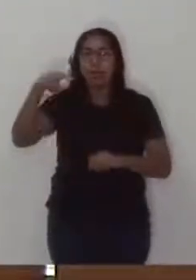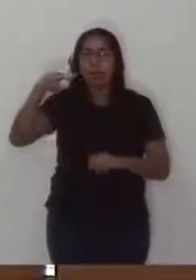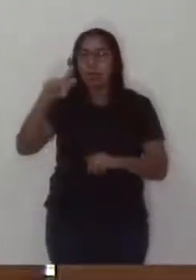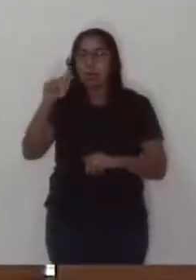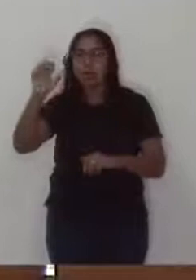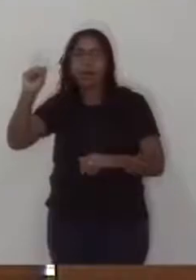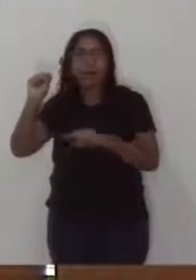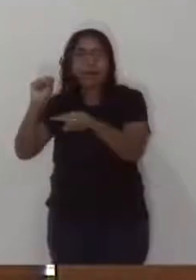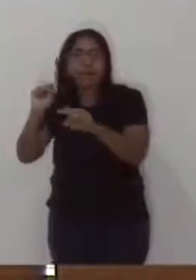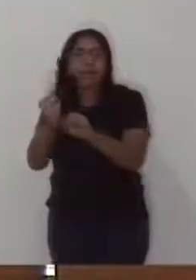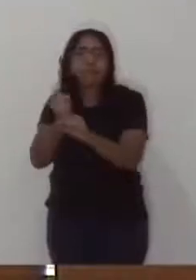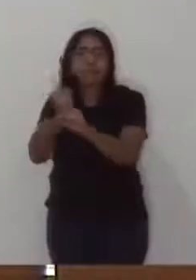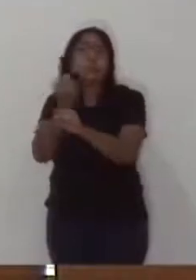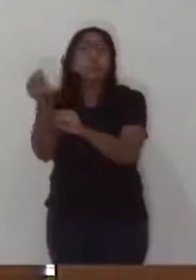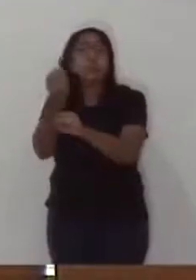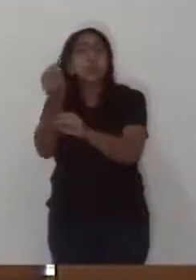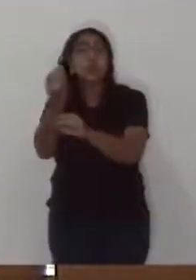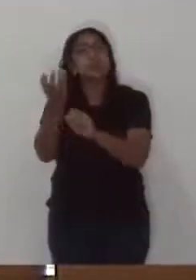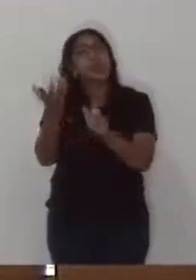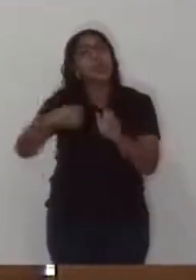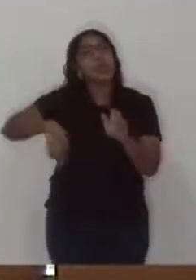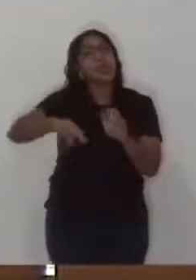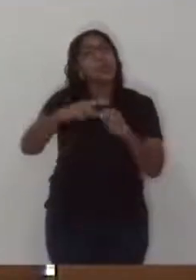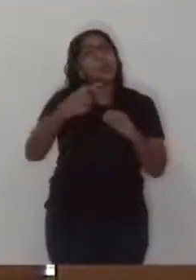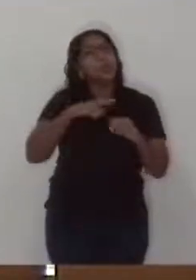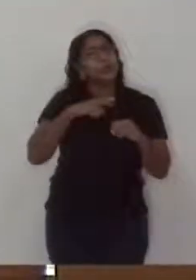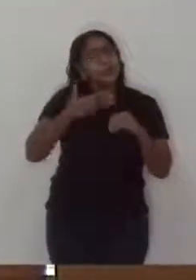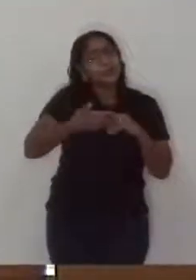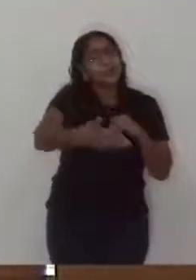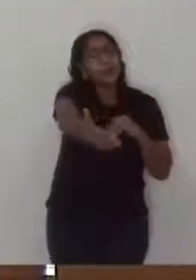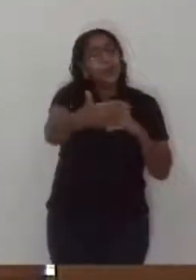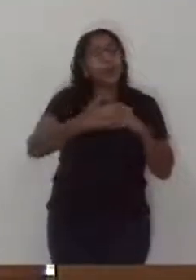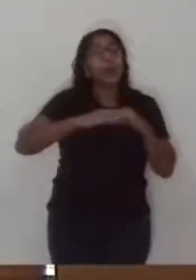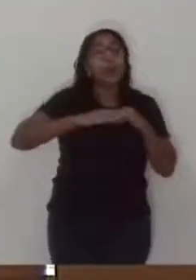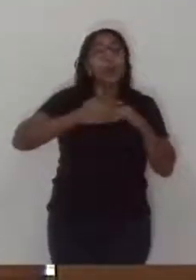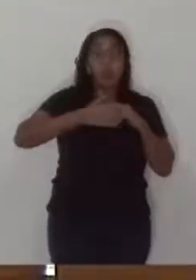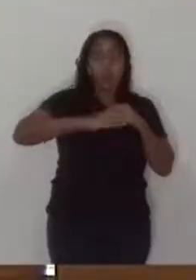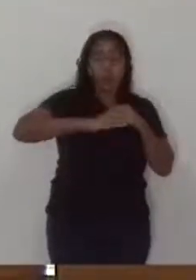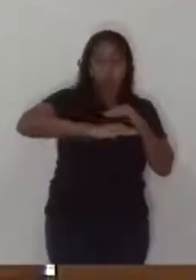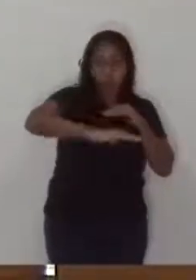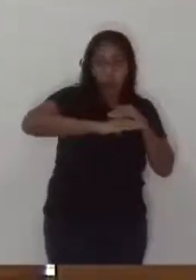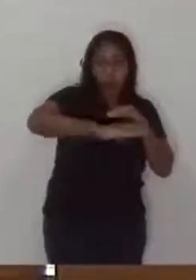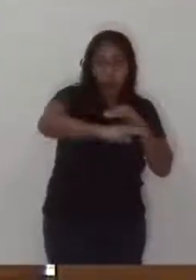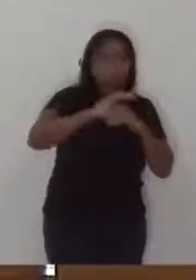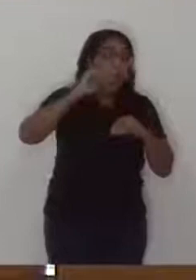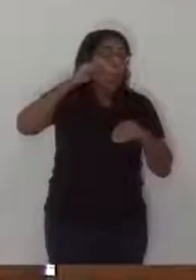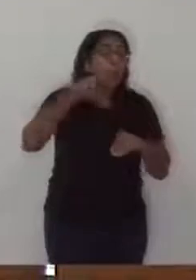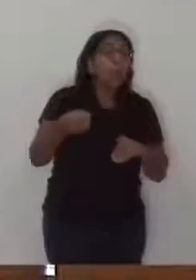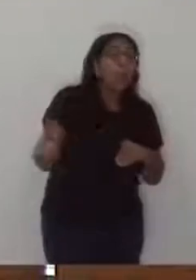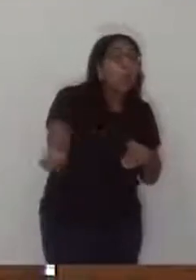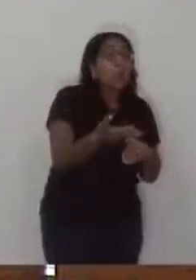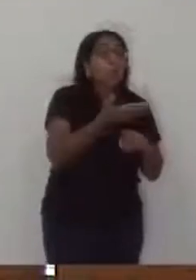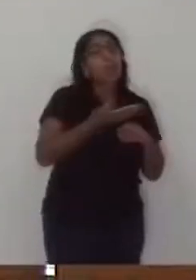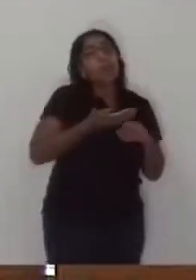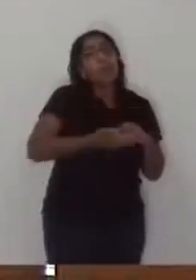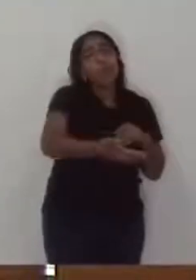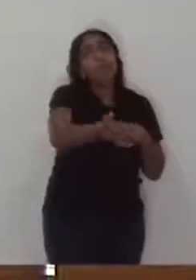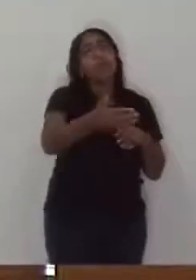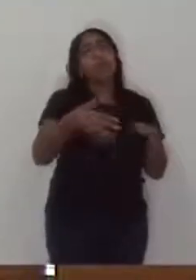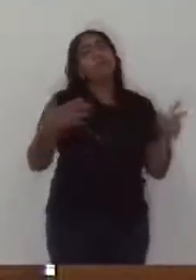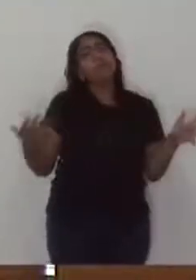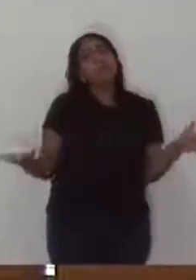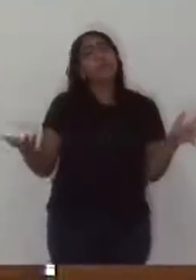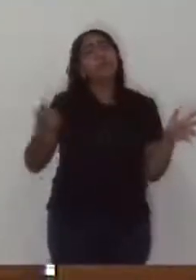tendo em vista que temos ruas para ser recapiadas e, como nós temos cobrado, vereador Rubens Nunes, esperamos que